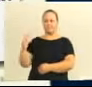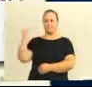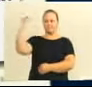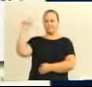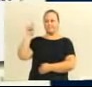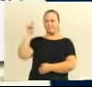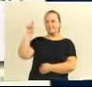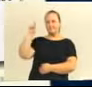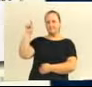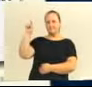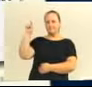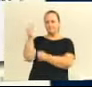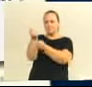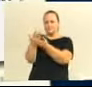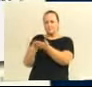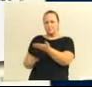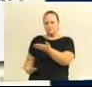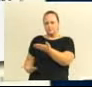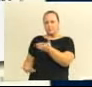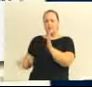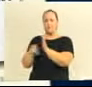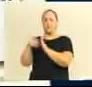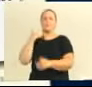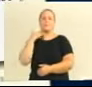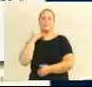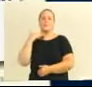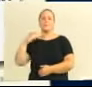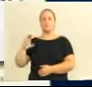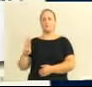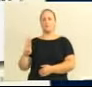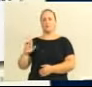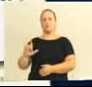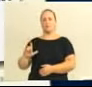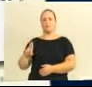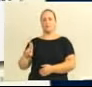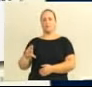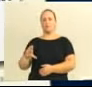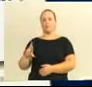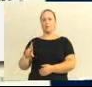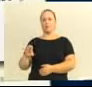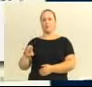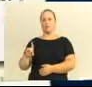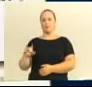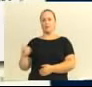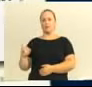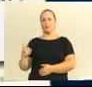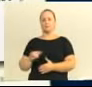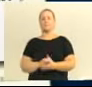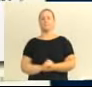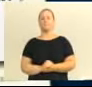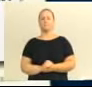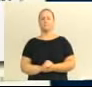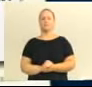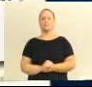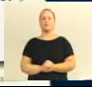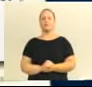o extrato da BlueCred. Em cima, o extrato do banco, da cooperativa BlueCred, de conta